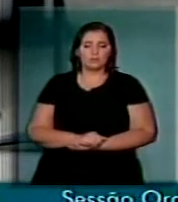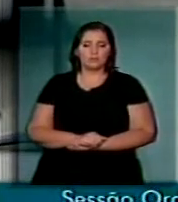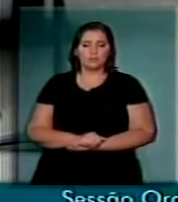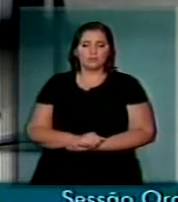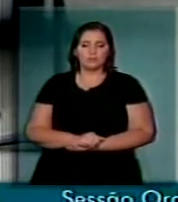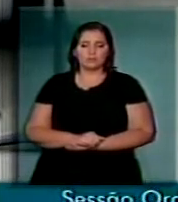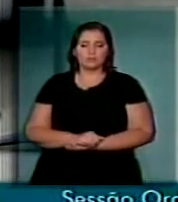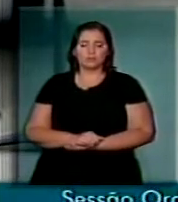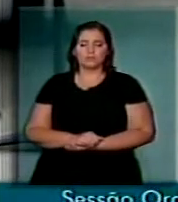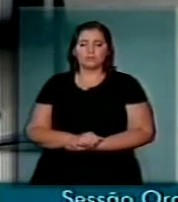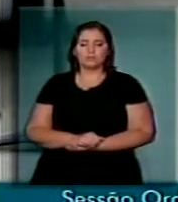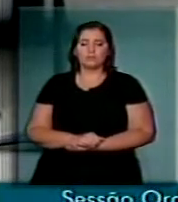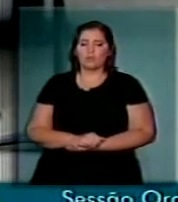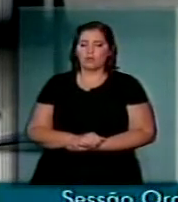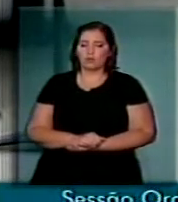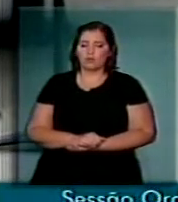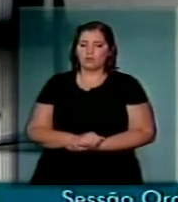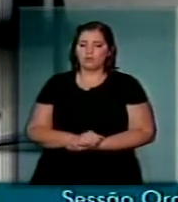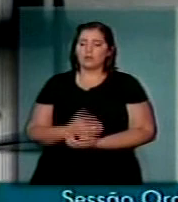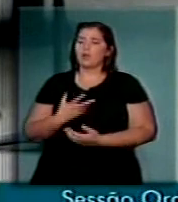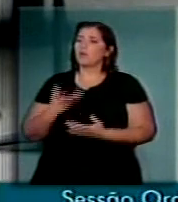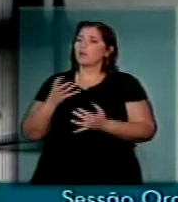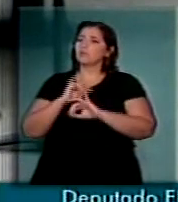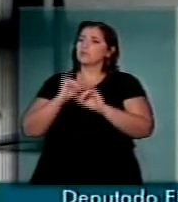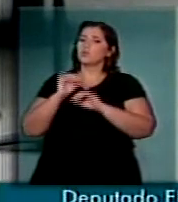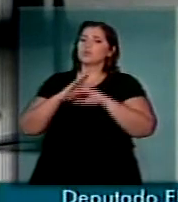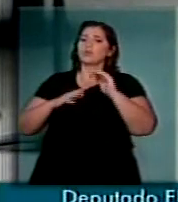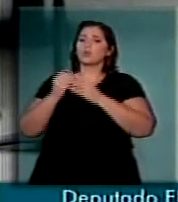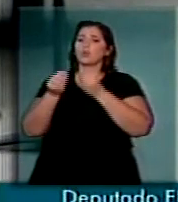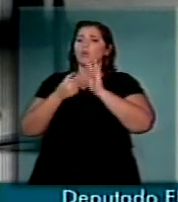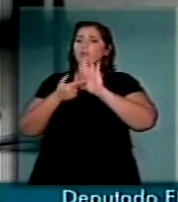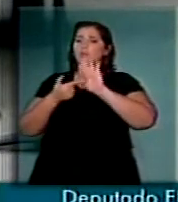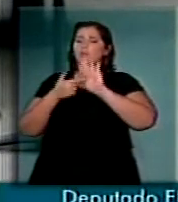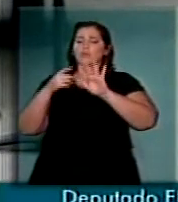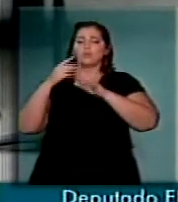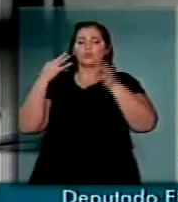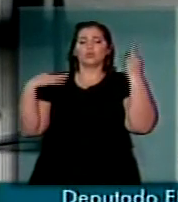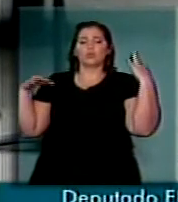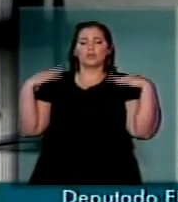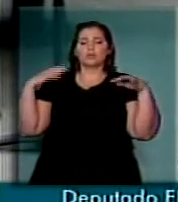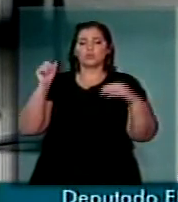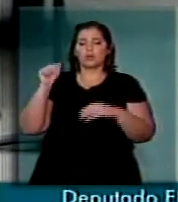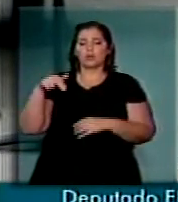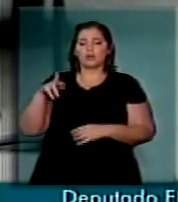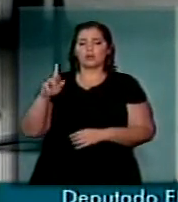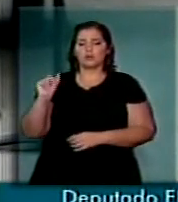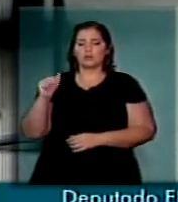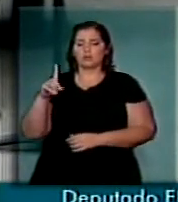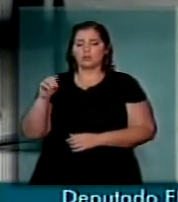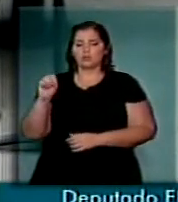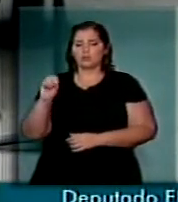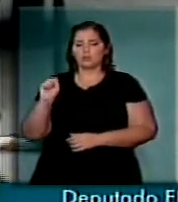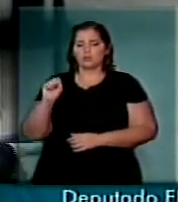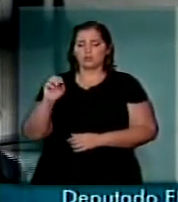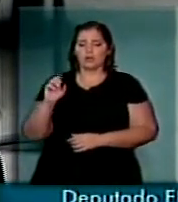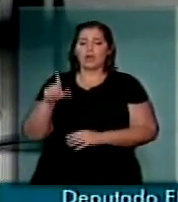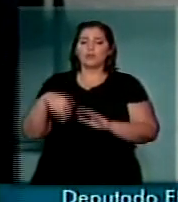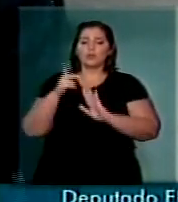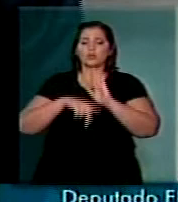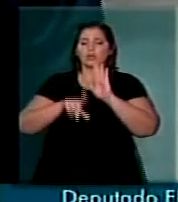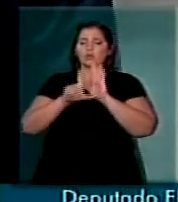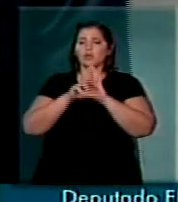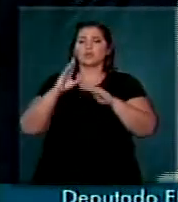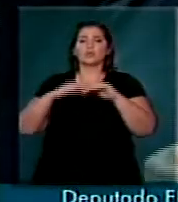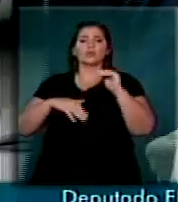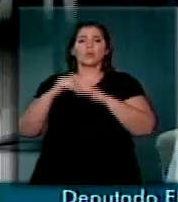Alô? Falo relativamente à projeção do turismo mundial para a próxima década e o projeto de lei sobre o calendário